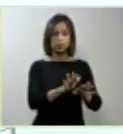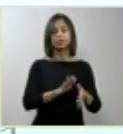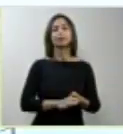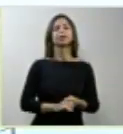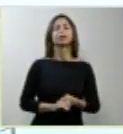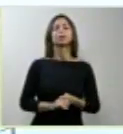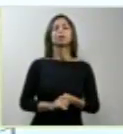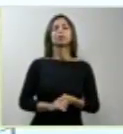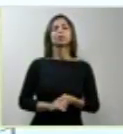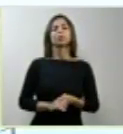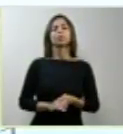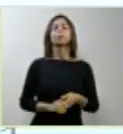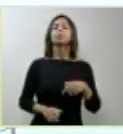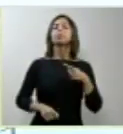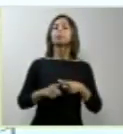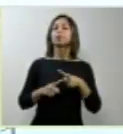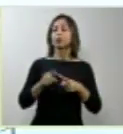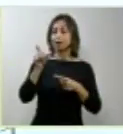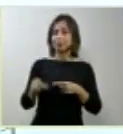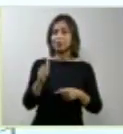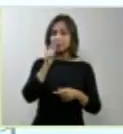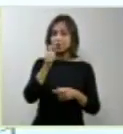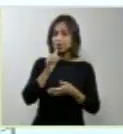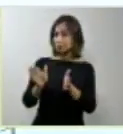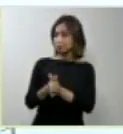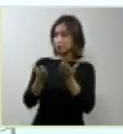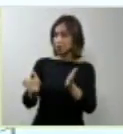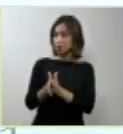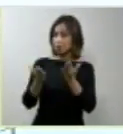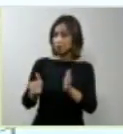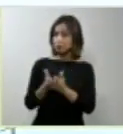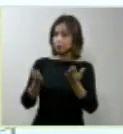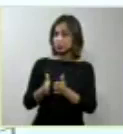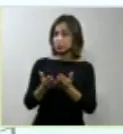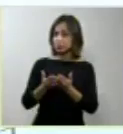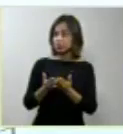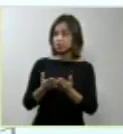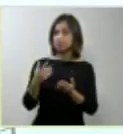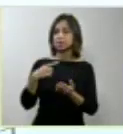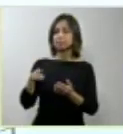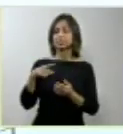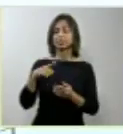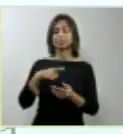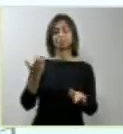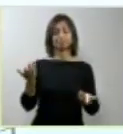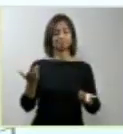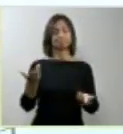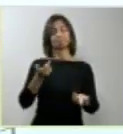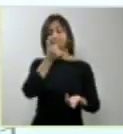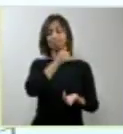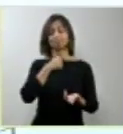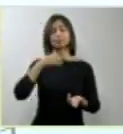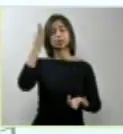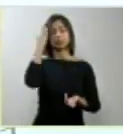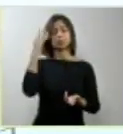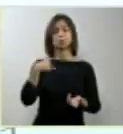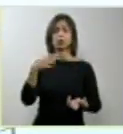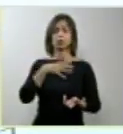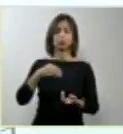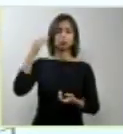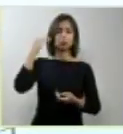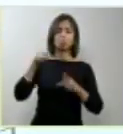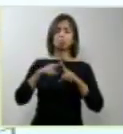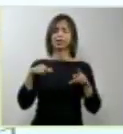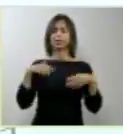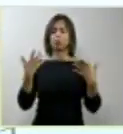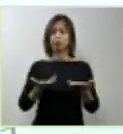Porque ou elas levam essa gravidez até o fim sem querer levá-la, e em vez